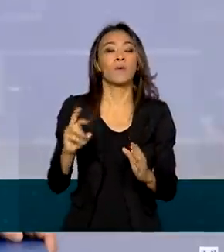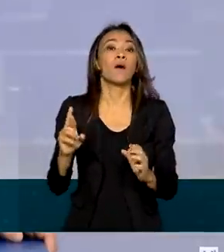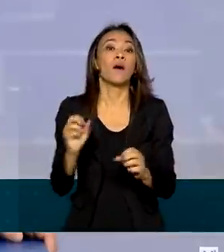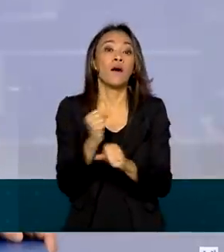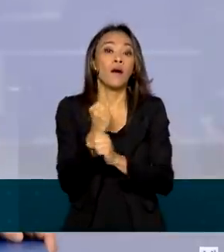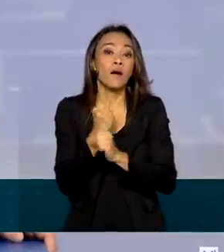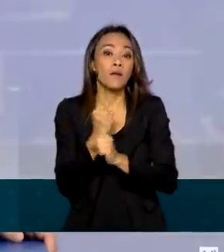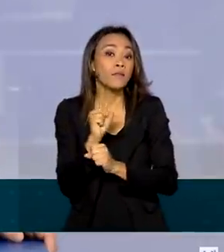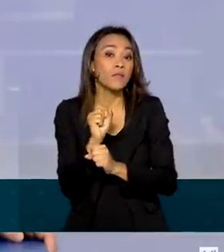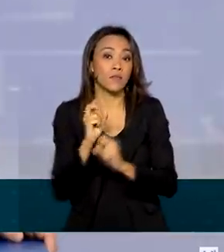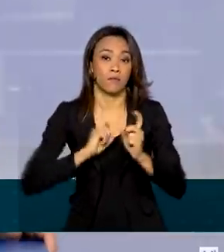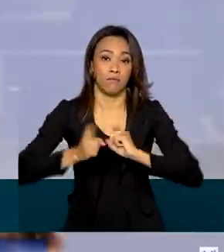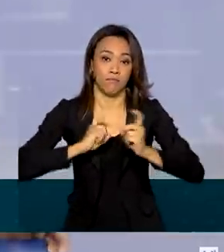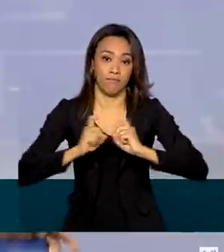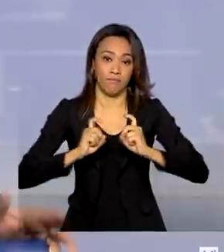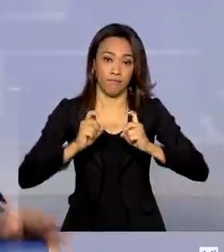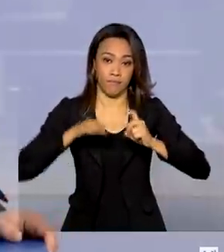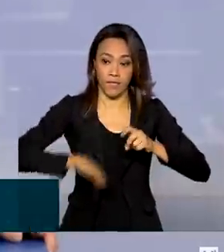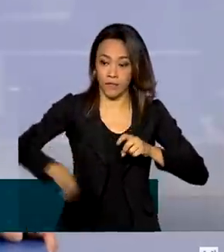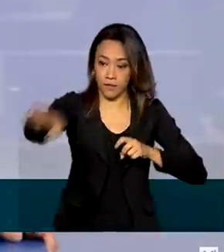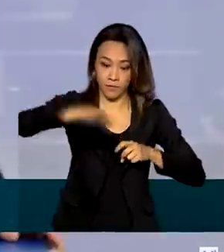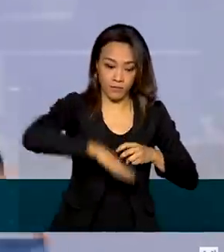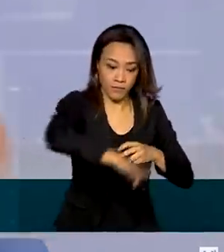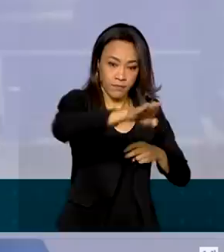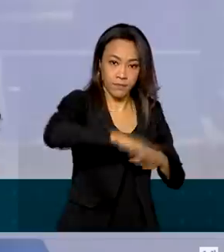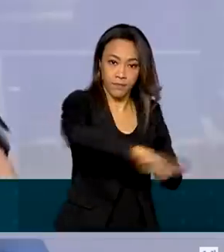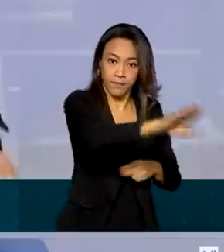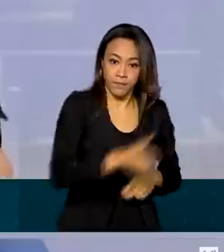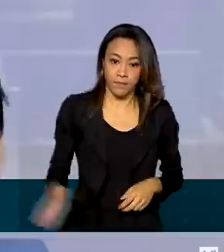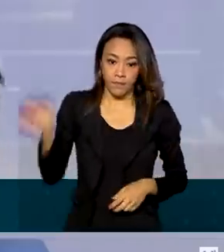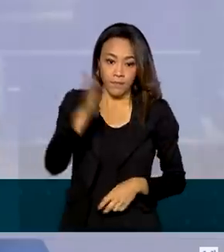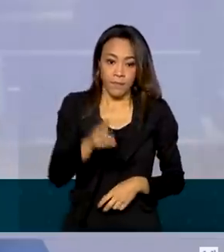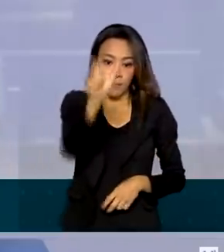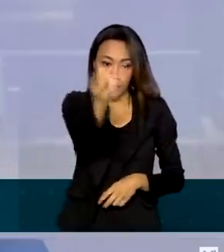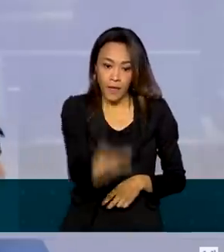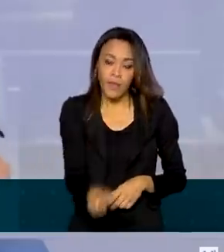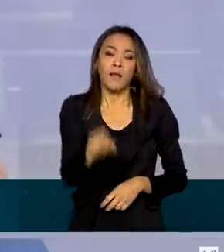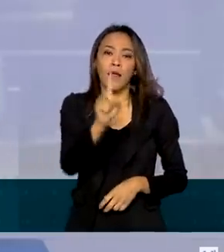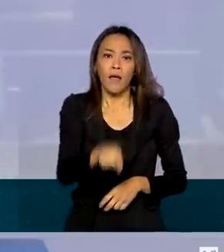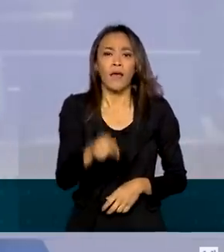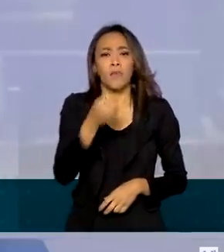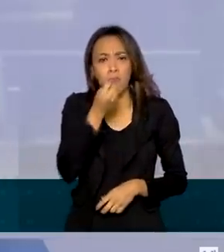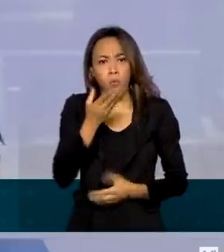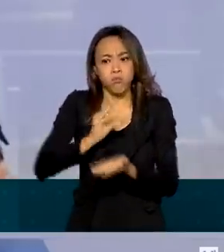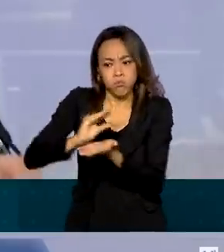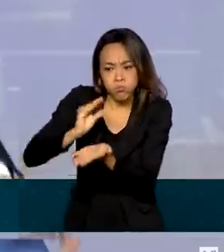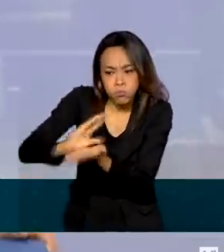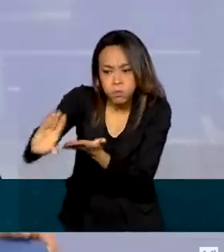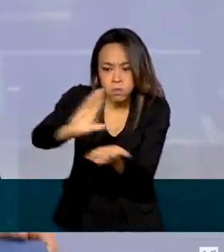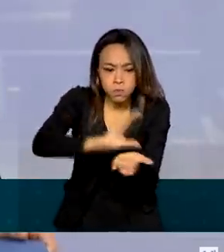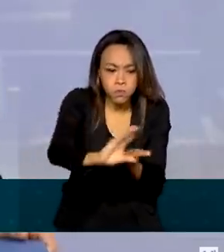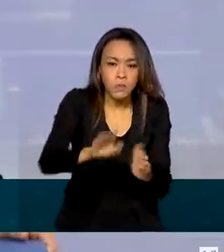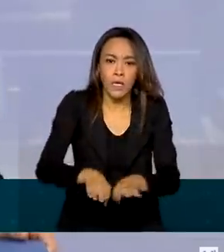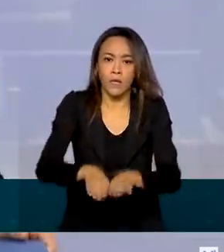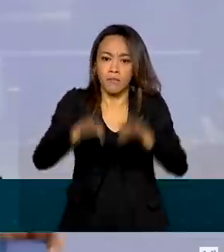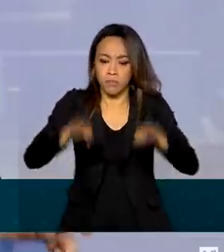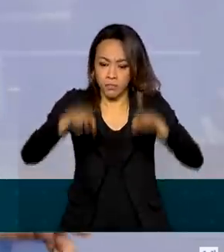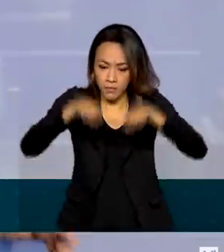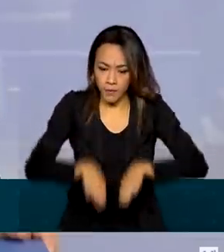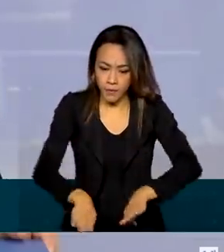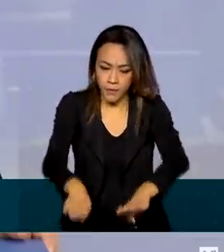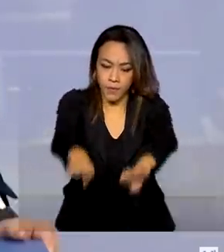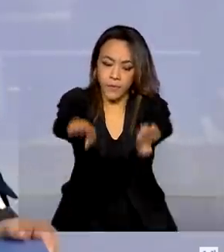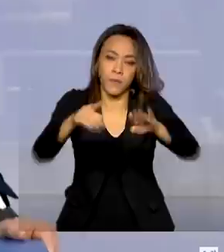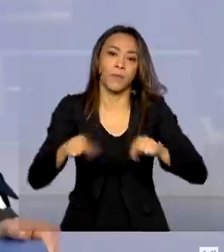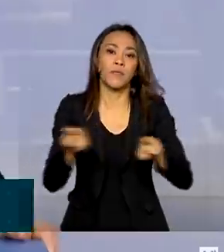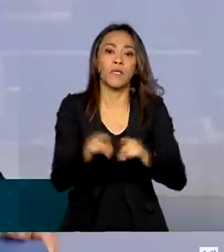Os investimentos que vão ser feitos serão muito importantes. São investimentos em duplicação, em segurança, em tecnologia. A gente vai estar